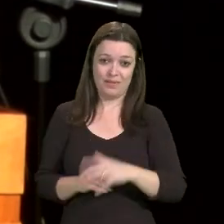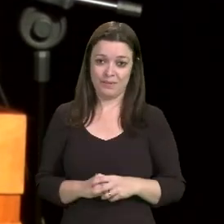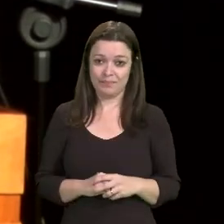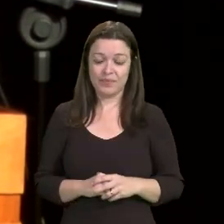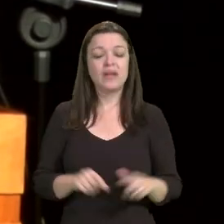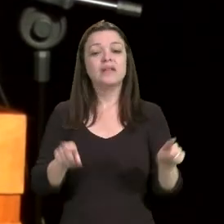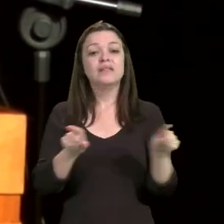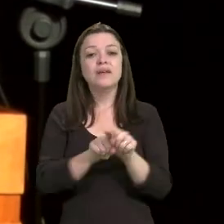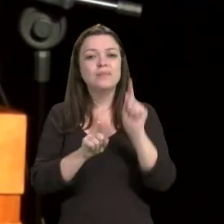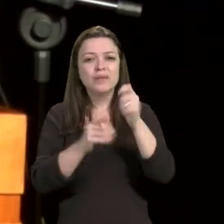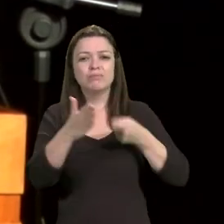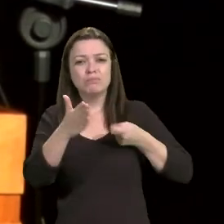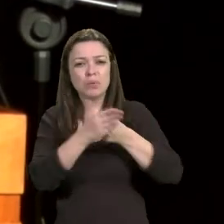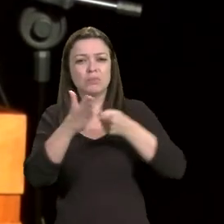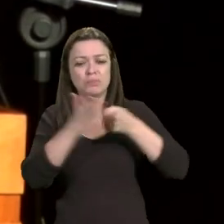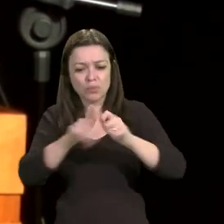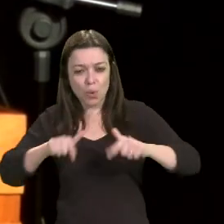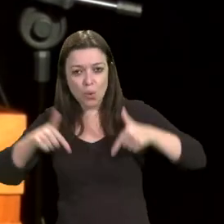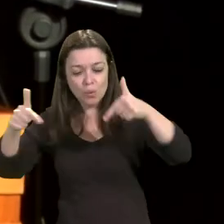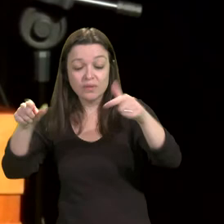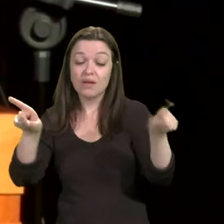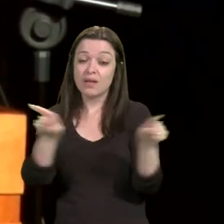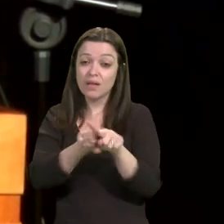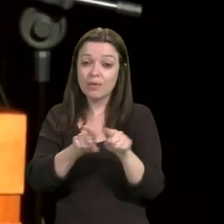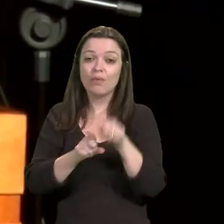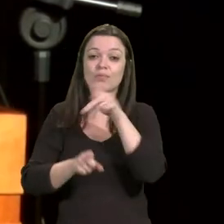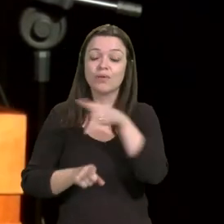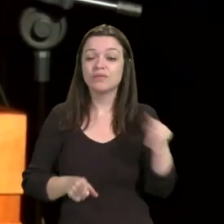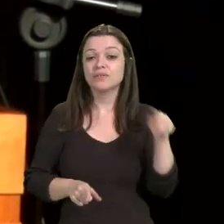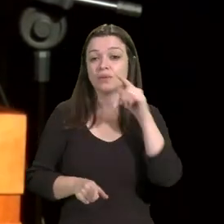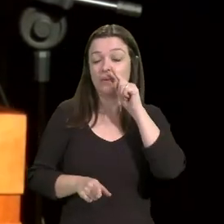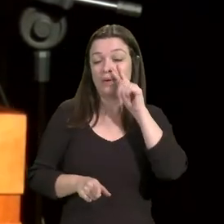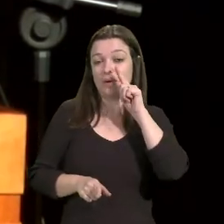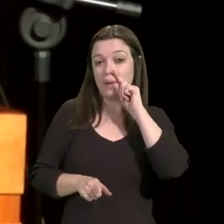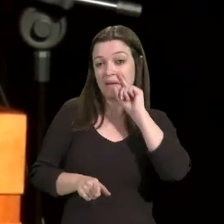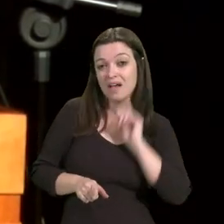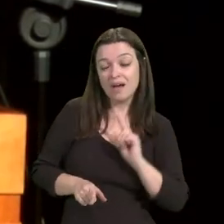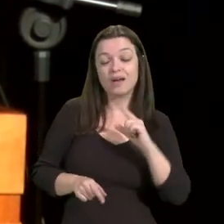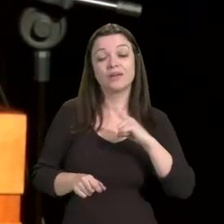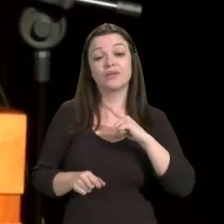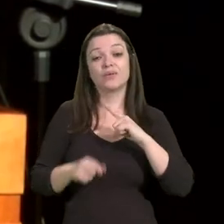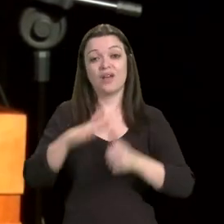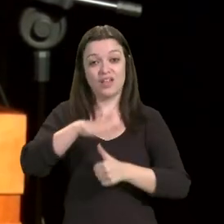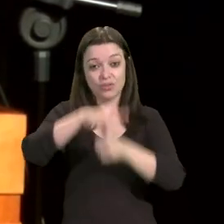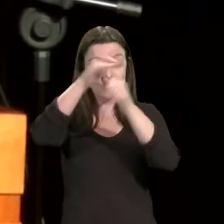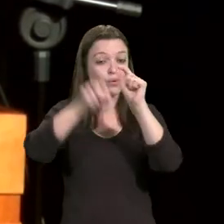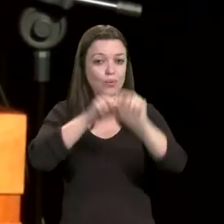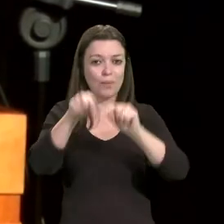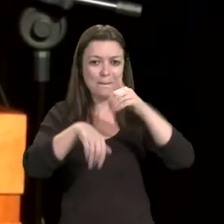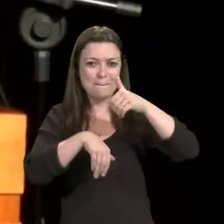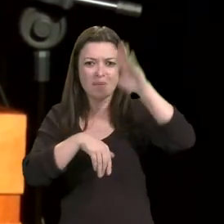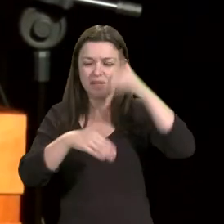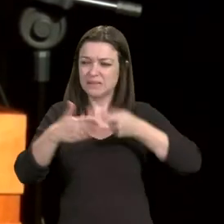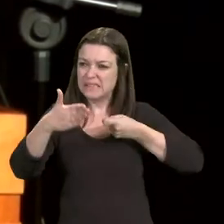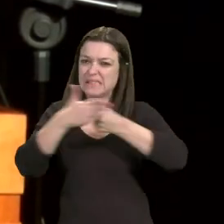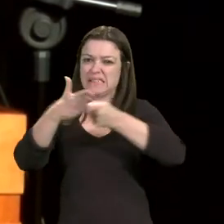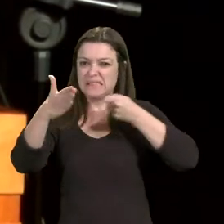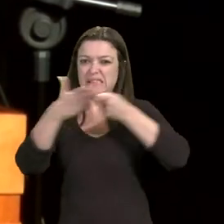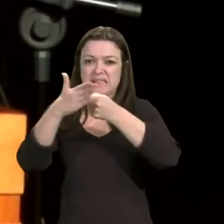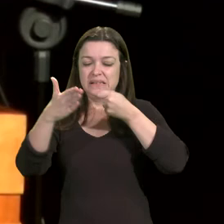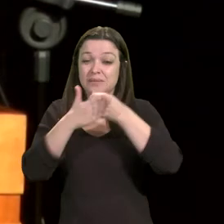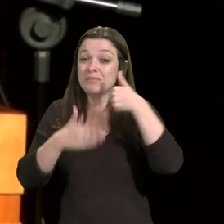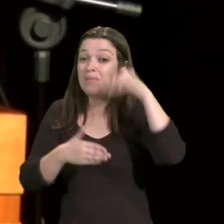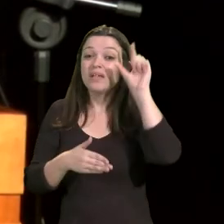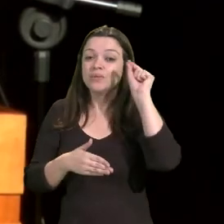dizendo o nosso reitor, o professor Ricardo Marcelo Fonseca, uma das trincheiras de guerrilha é